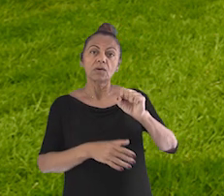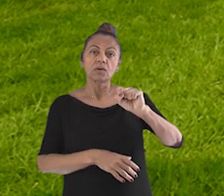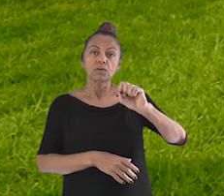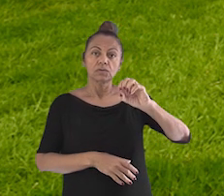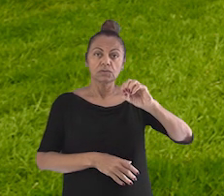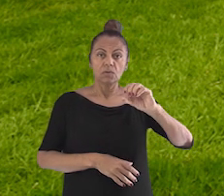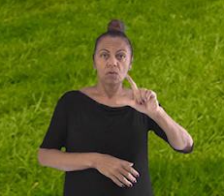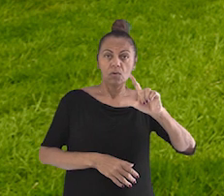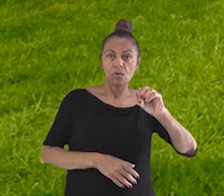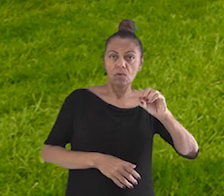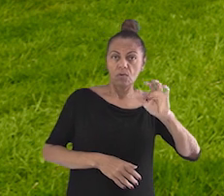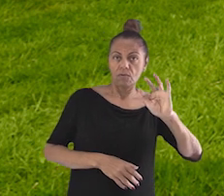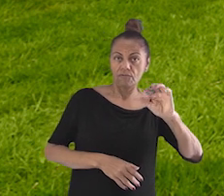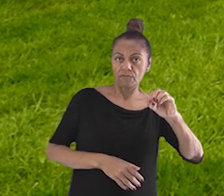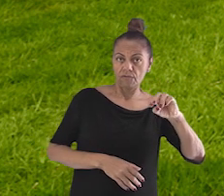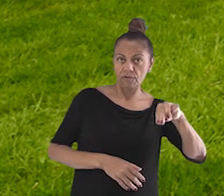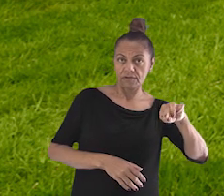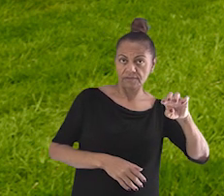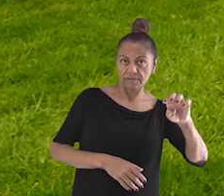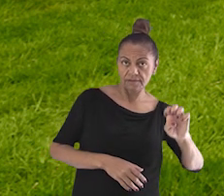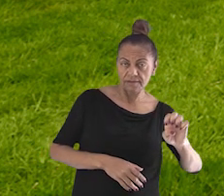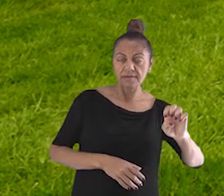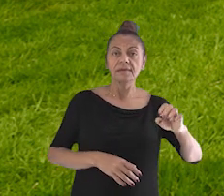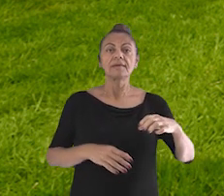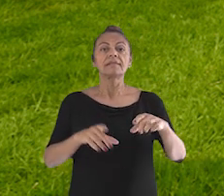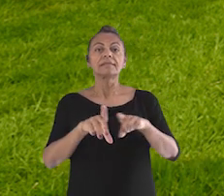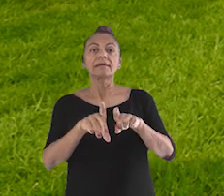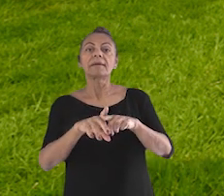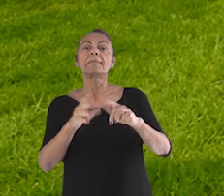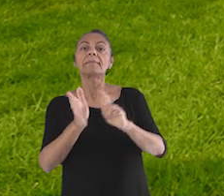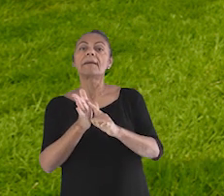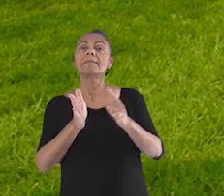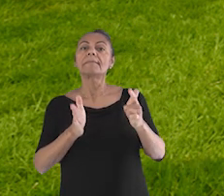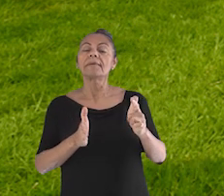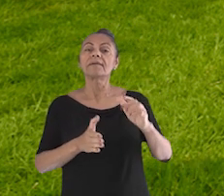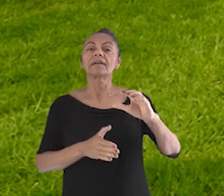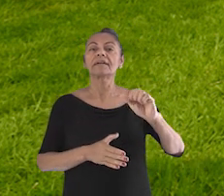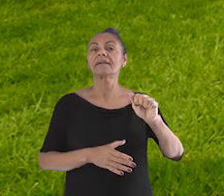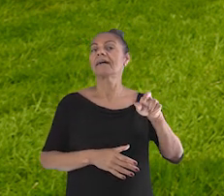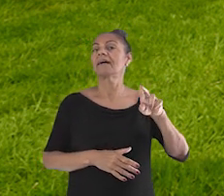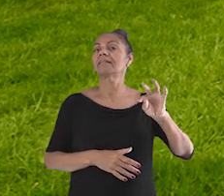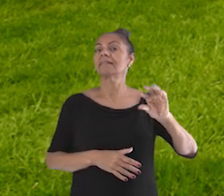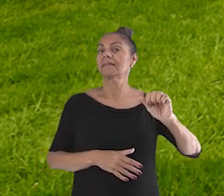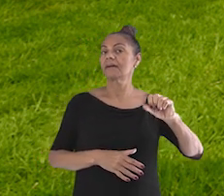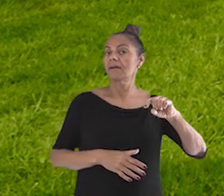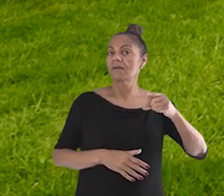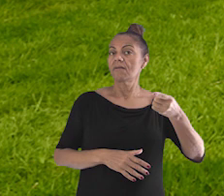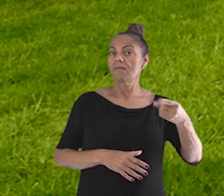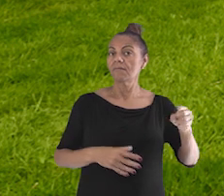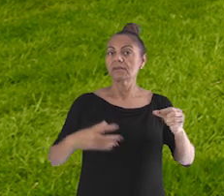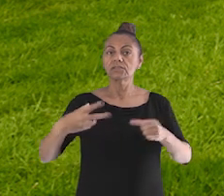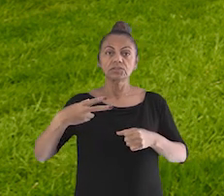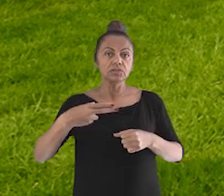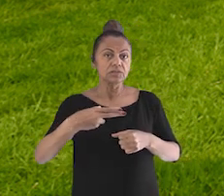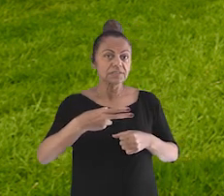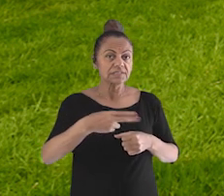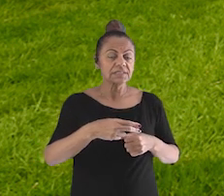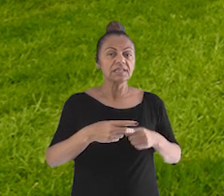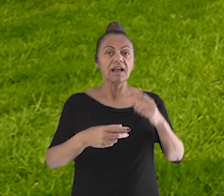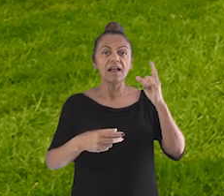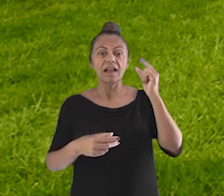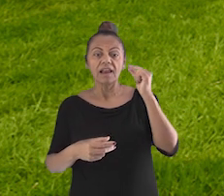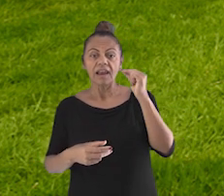papel cartão, uma canetinha ou lápis, tesoura, cola e algo